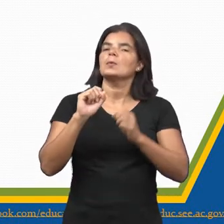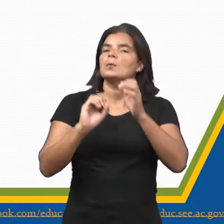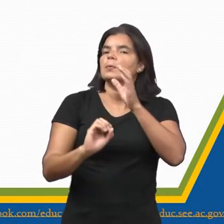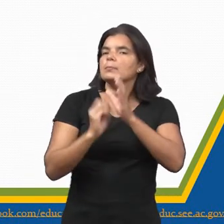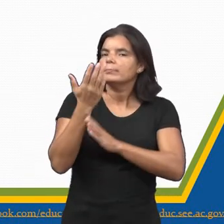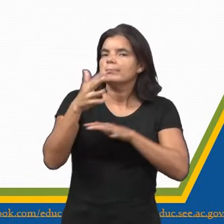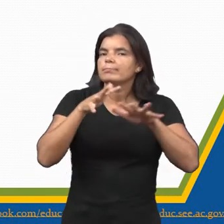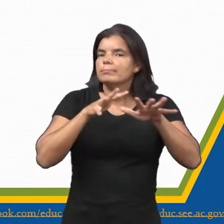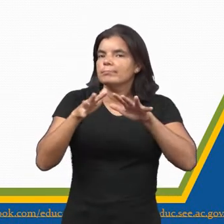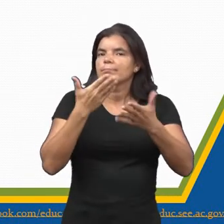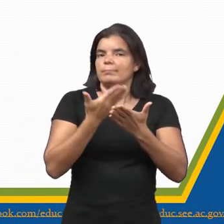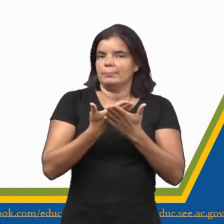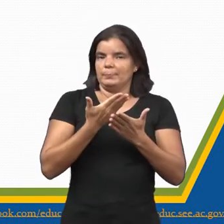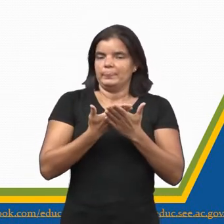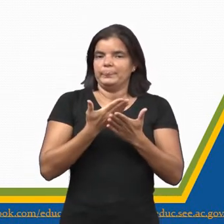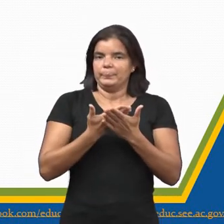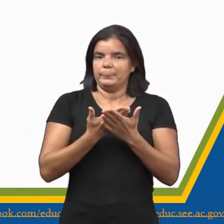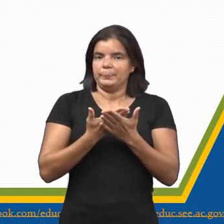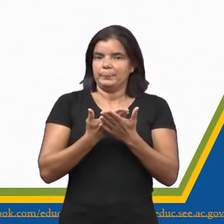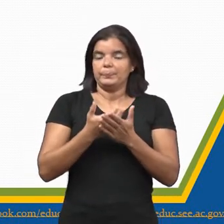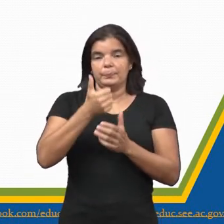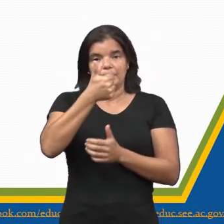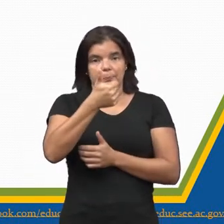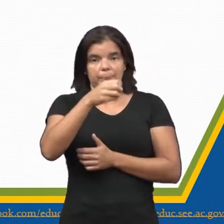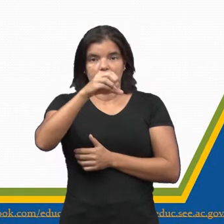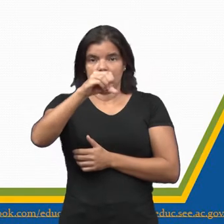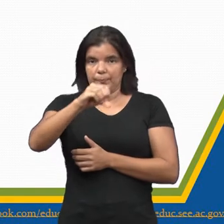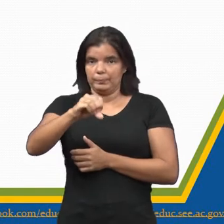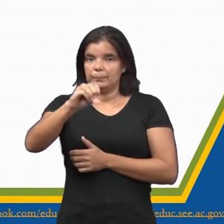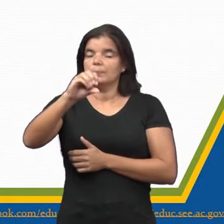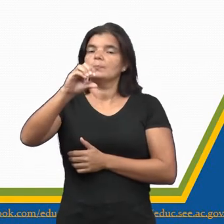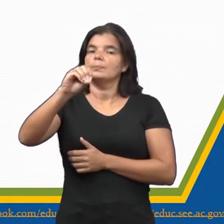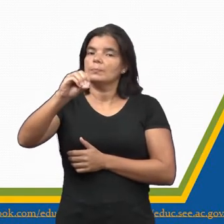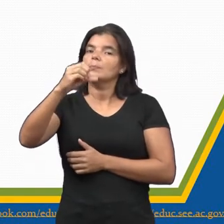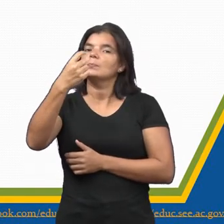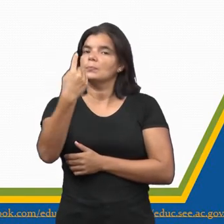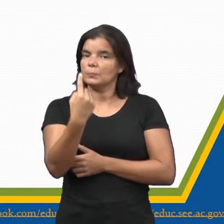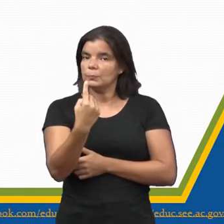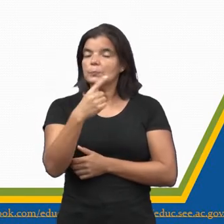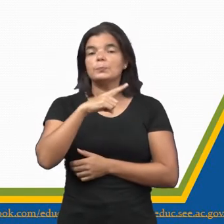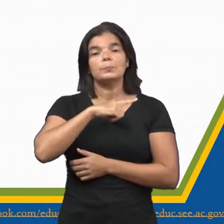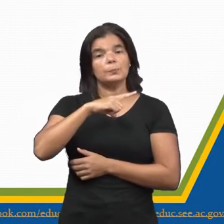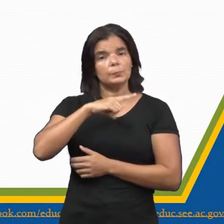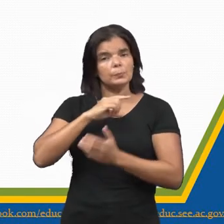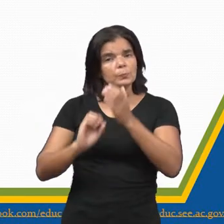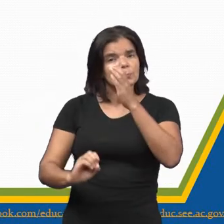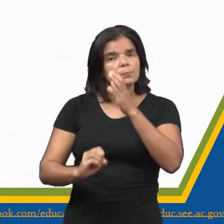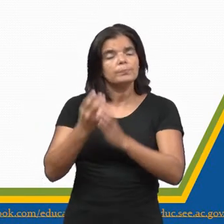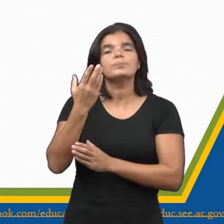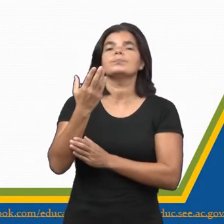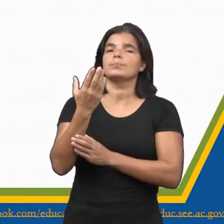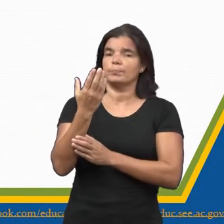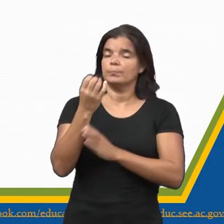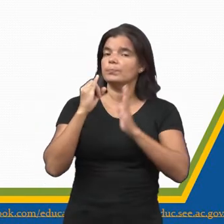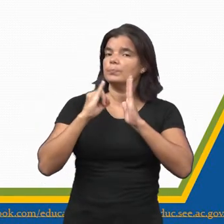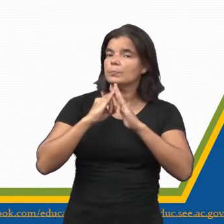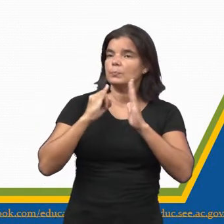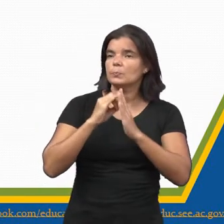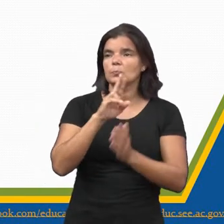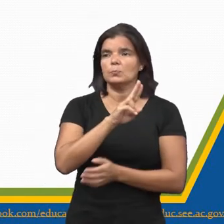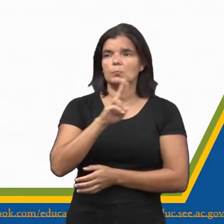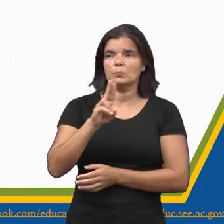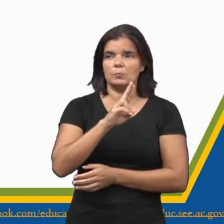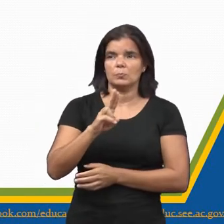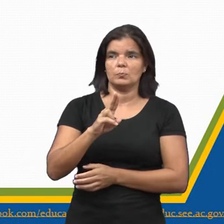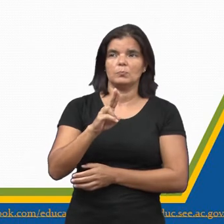origem do movimento estudantil. No ano de 1901, houve a fundação de uma instituição que recebeu o nome de